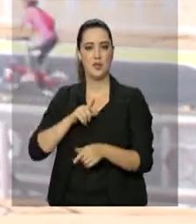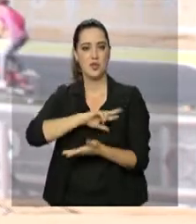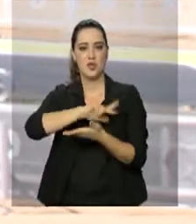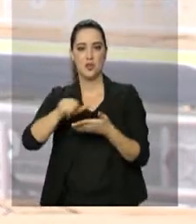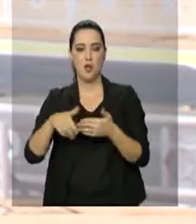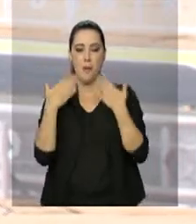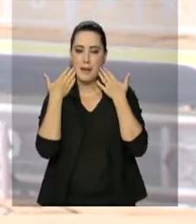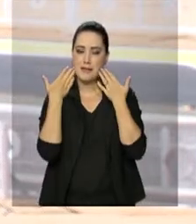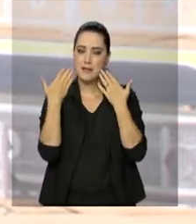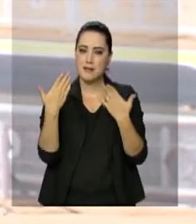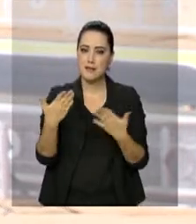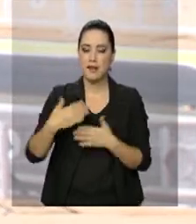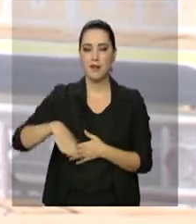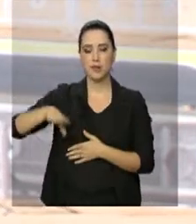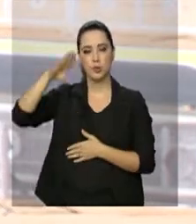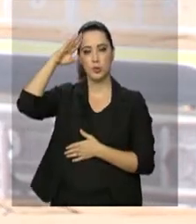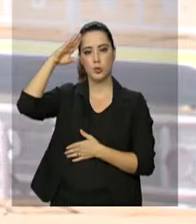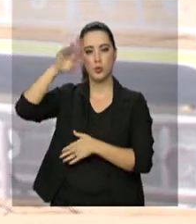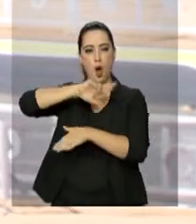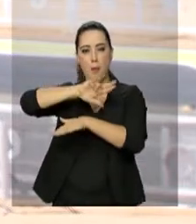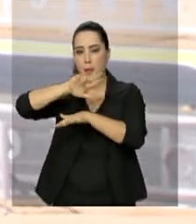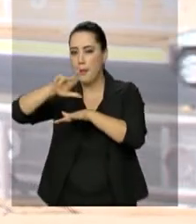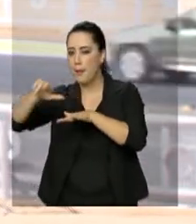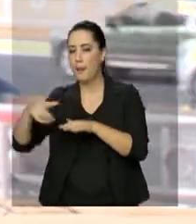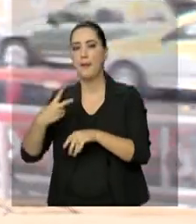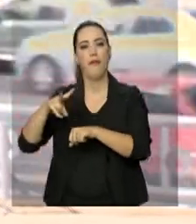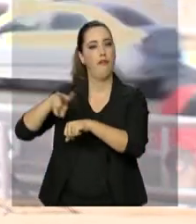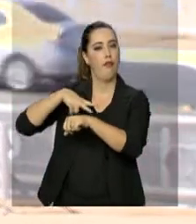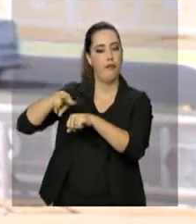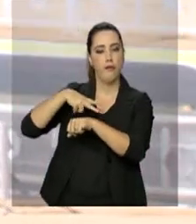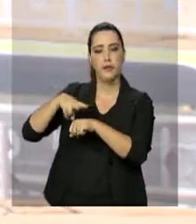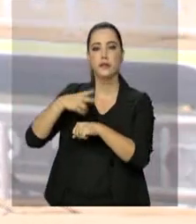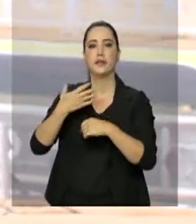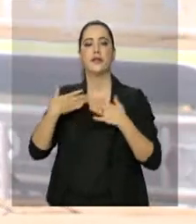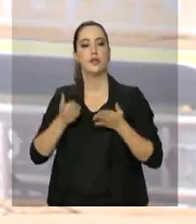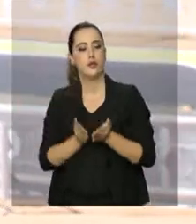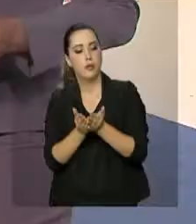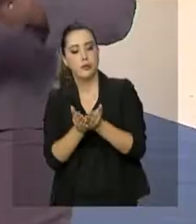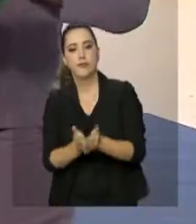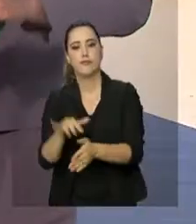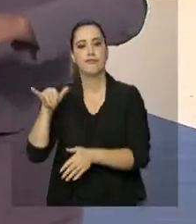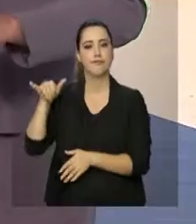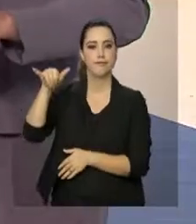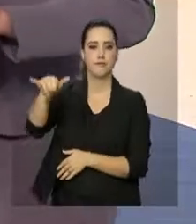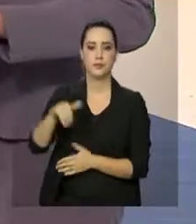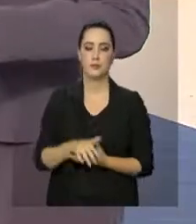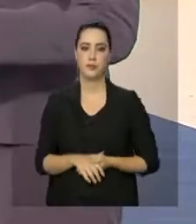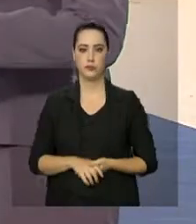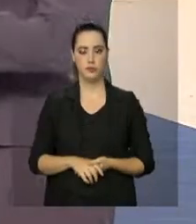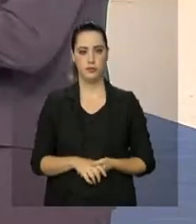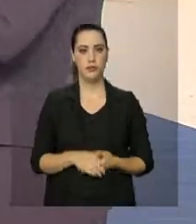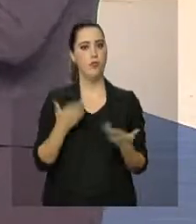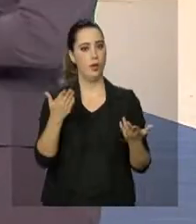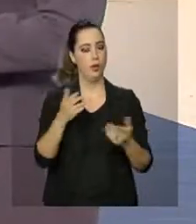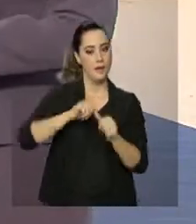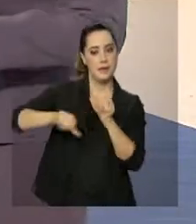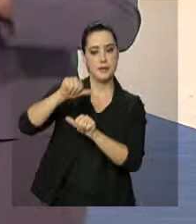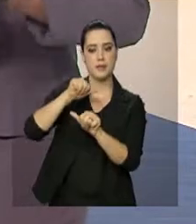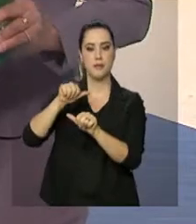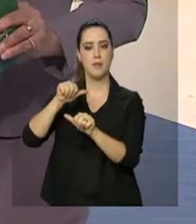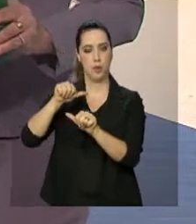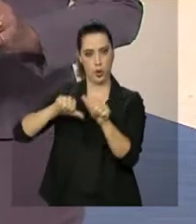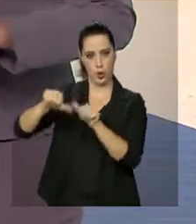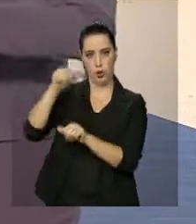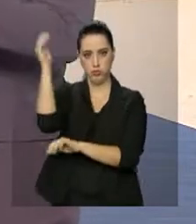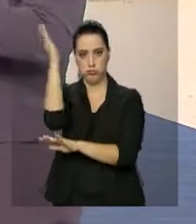desfilando aqui para toda a população aqui no Planalto Central. Bom, agora, a cerimônia aqui da troca da bandeira, daqui a pouquinho,